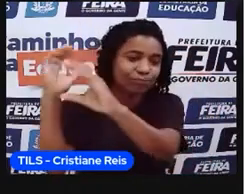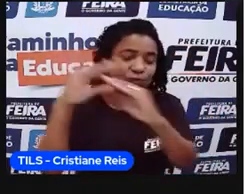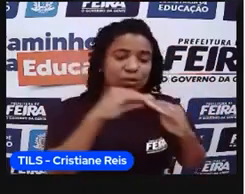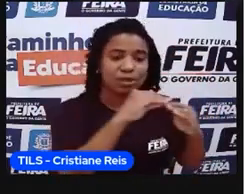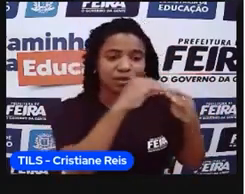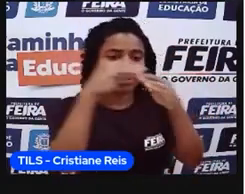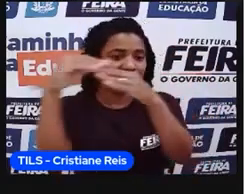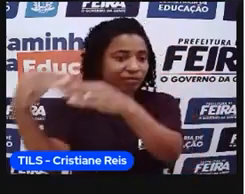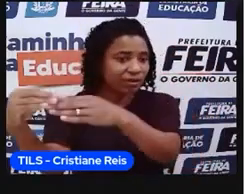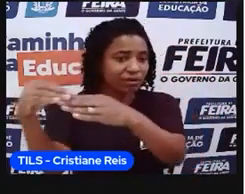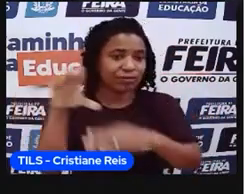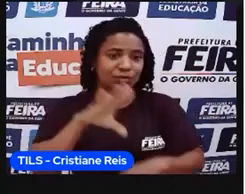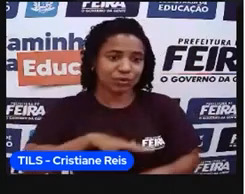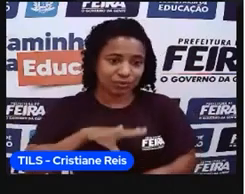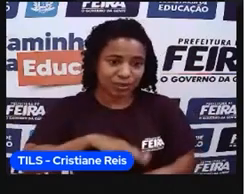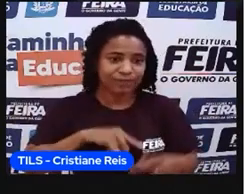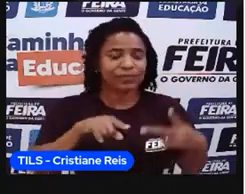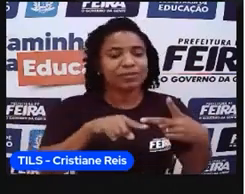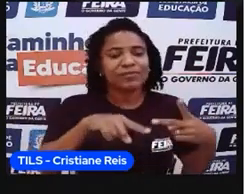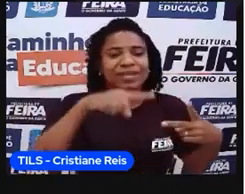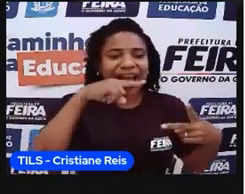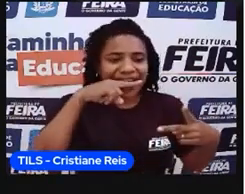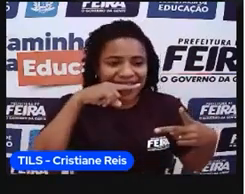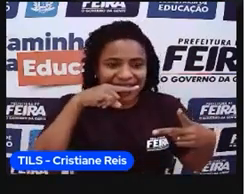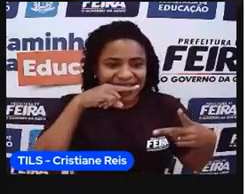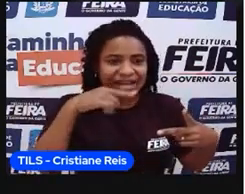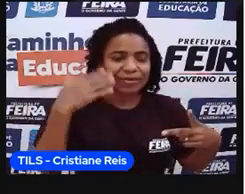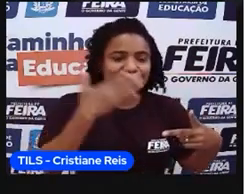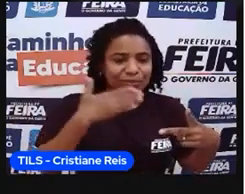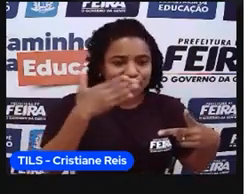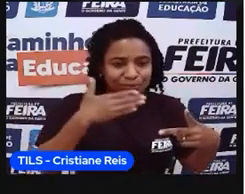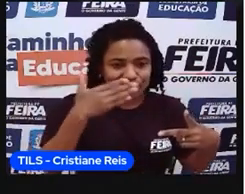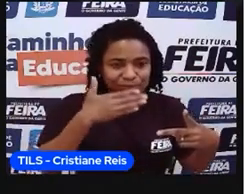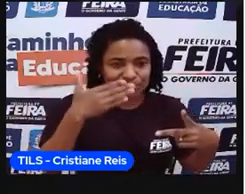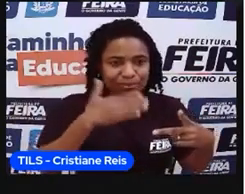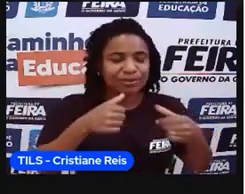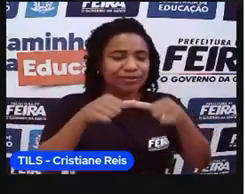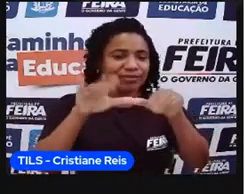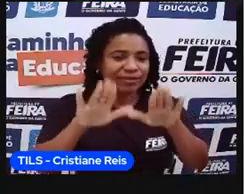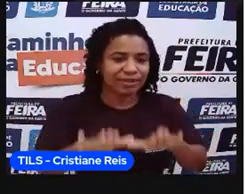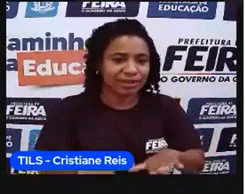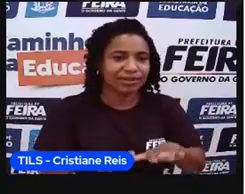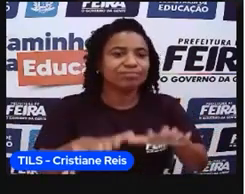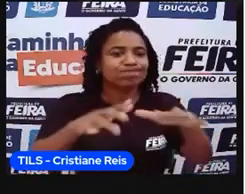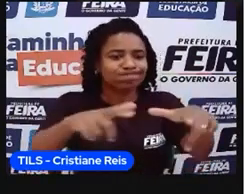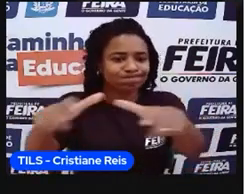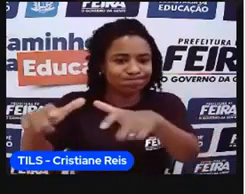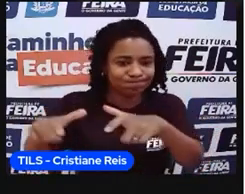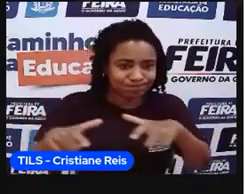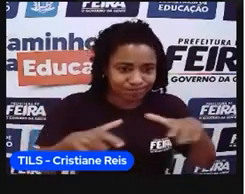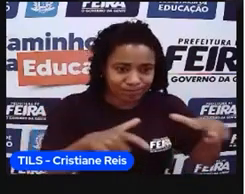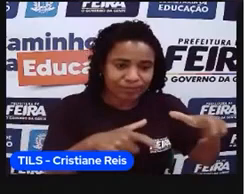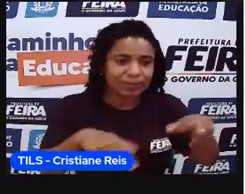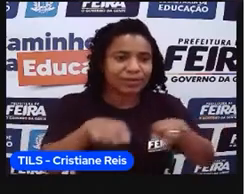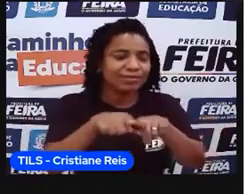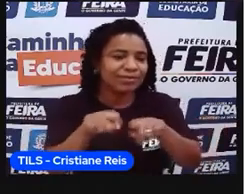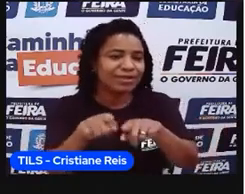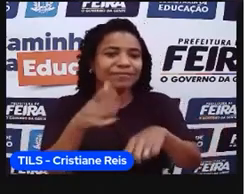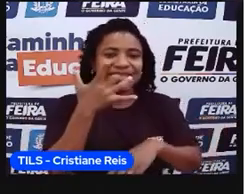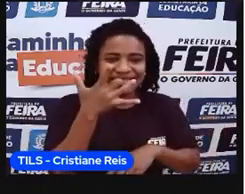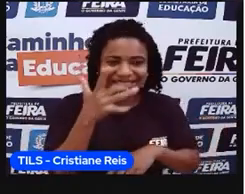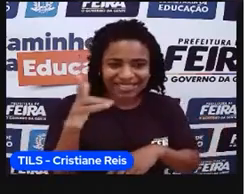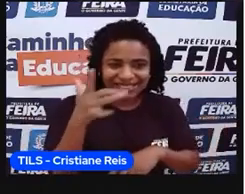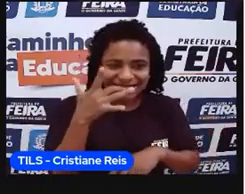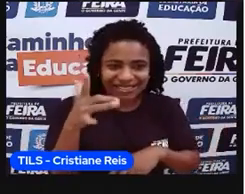Portugal. Falamos da cana-de-açúcar, que já começou a fixar, né, o povo ali naquele espaço. Falamos da mineração, falamos das